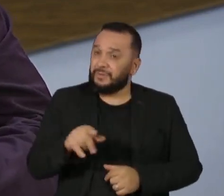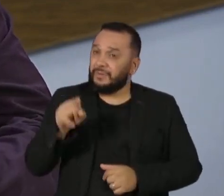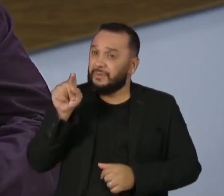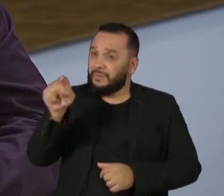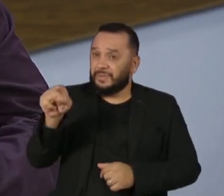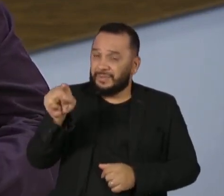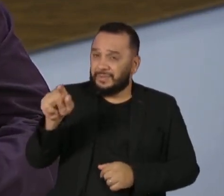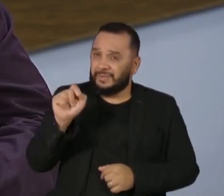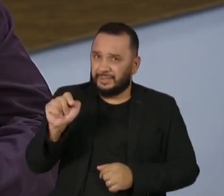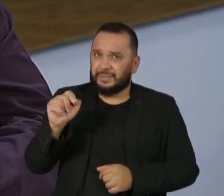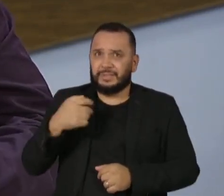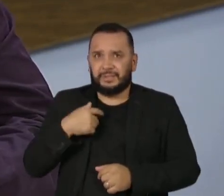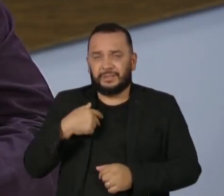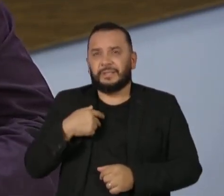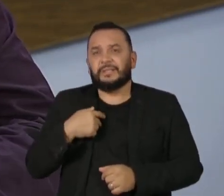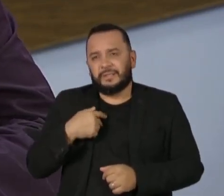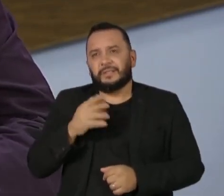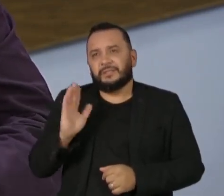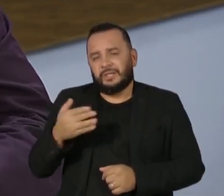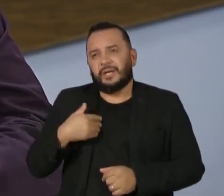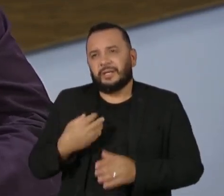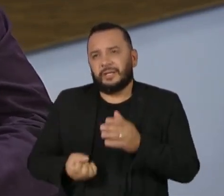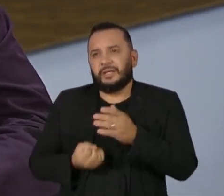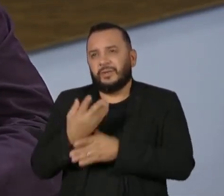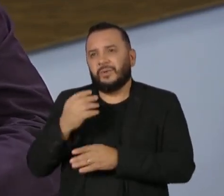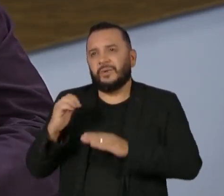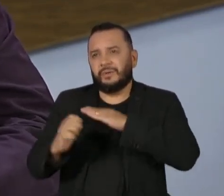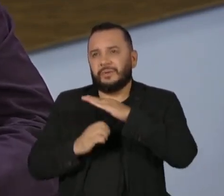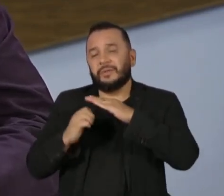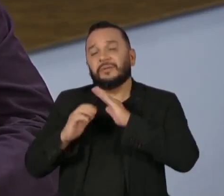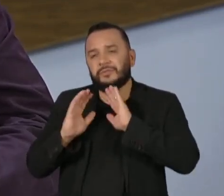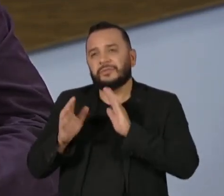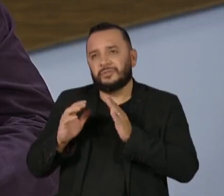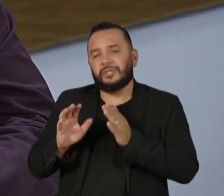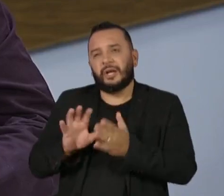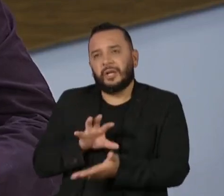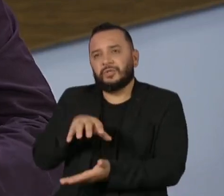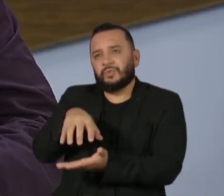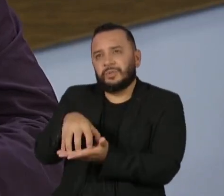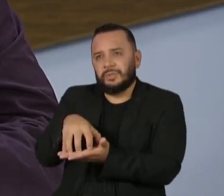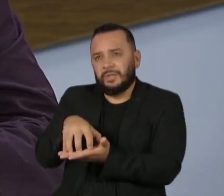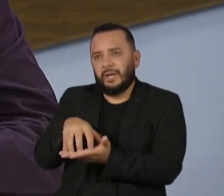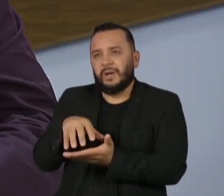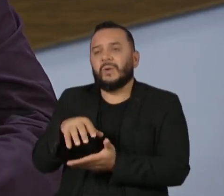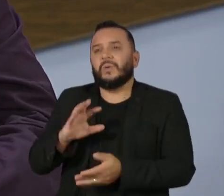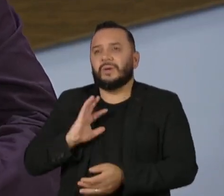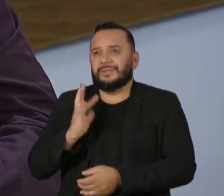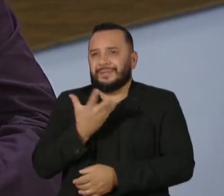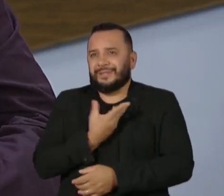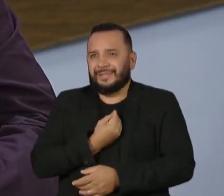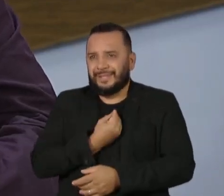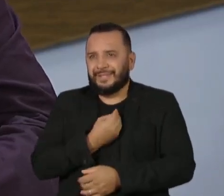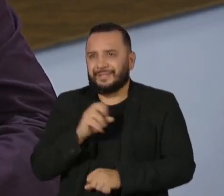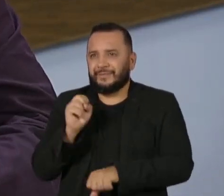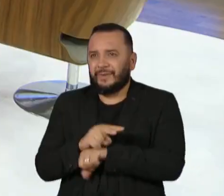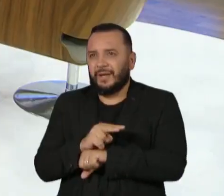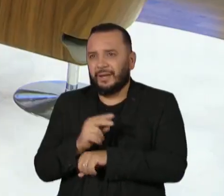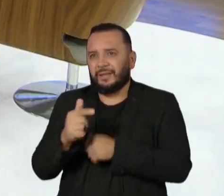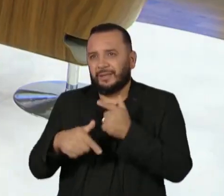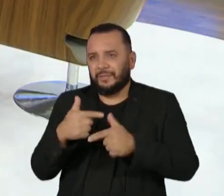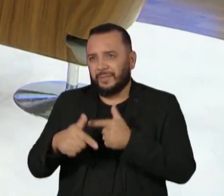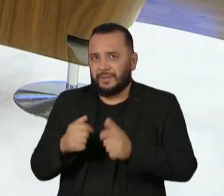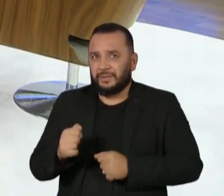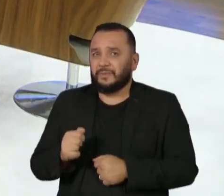que acompanhou a criação da transempregos e ainda vem acompanhando as movimentações da organização, você acha que hoje em dia o